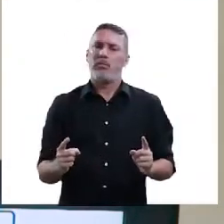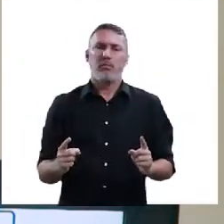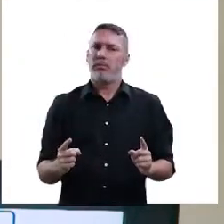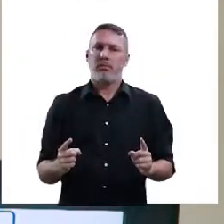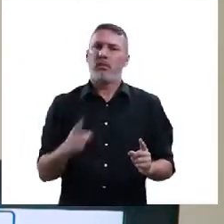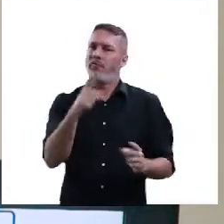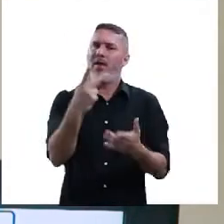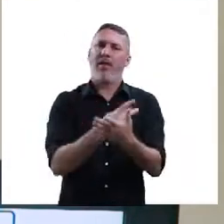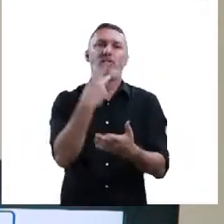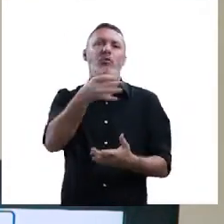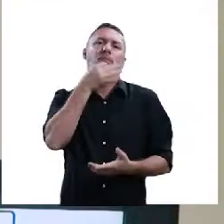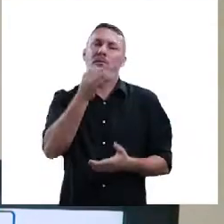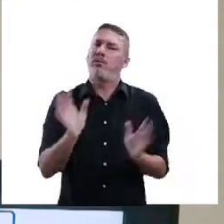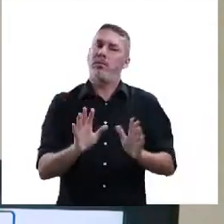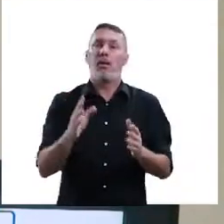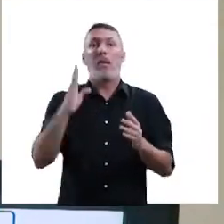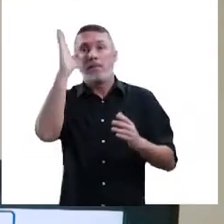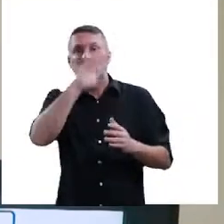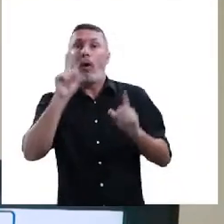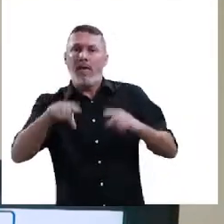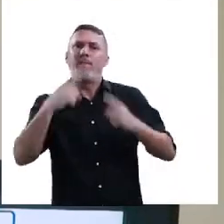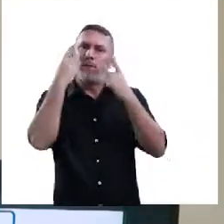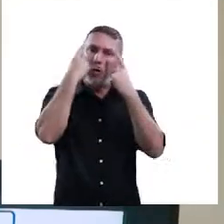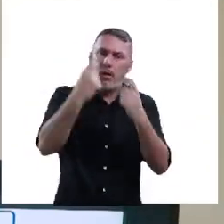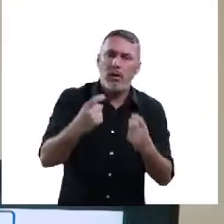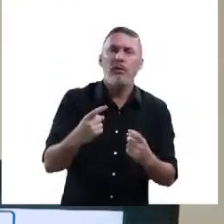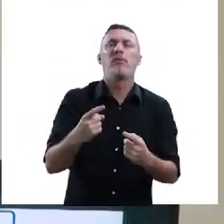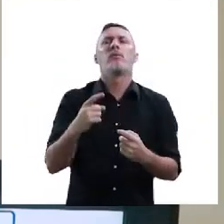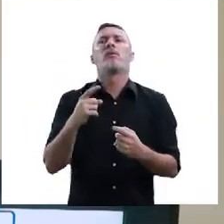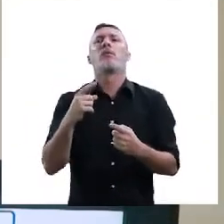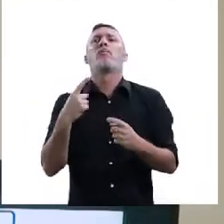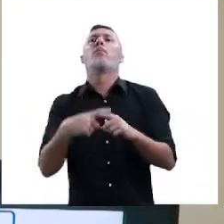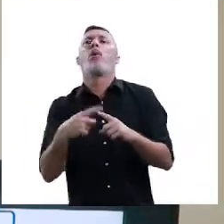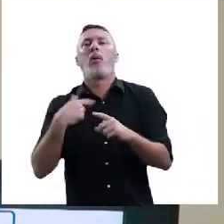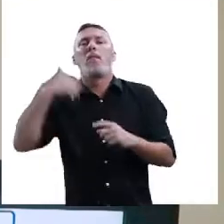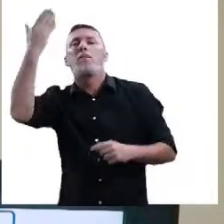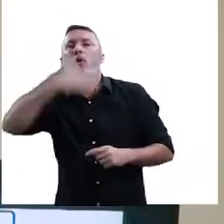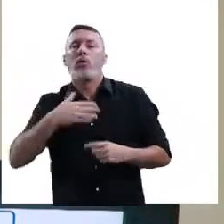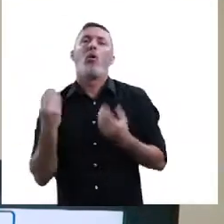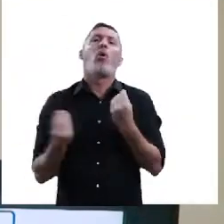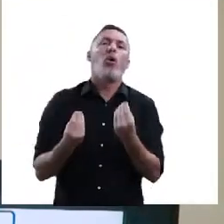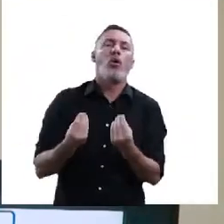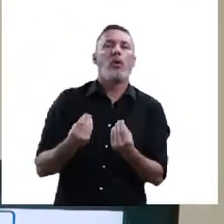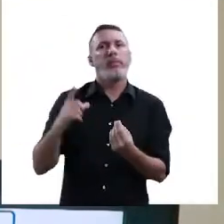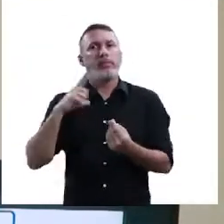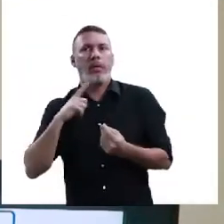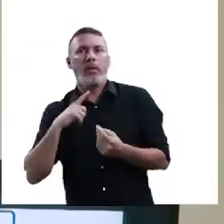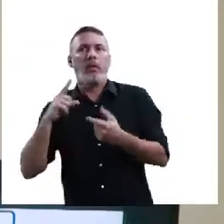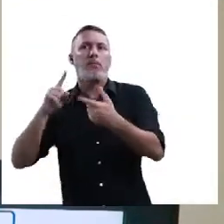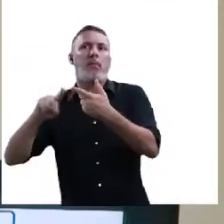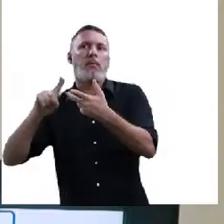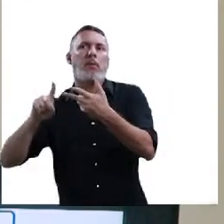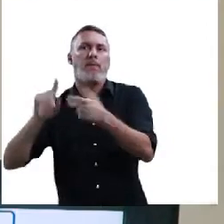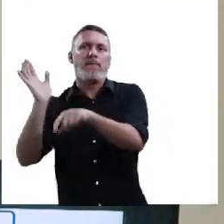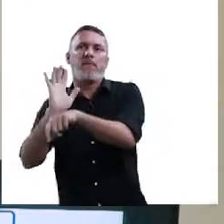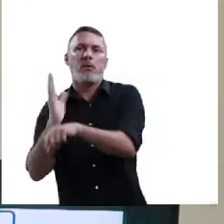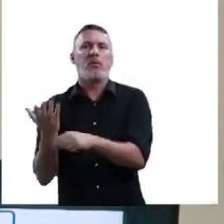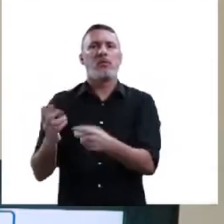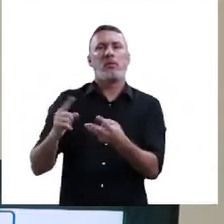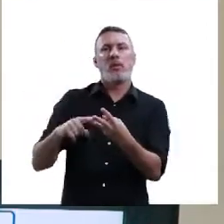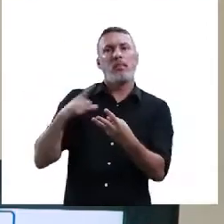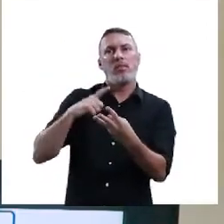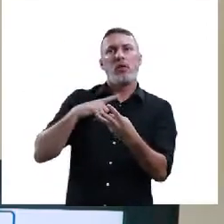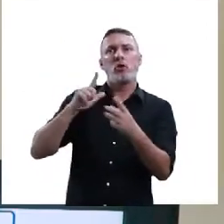porque falou em tal filme, é violento porque pareceu no jornal, é violento porque o livro tal, porque o sociólogo tal, porque o filósofo tal, é você vai